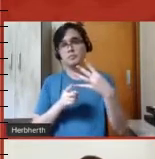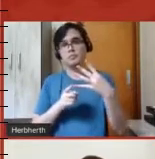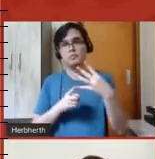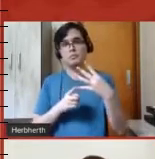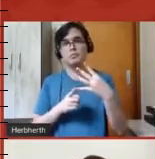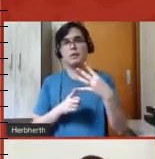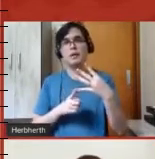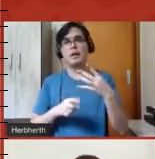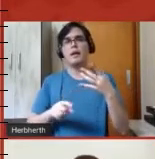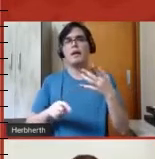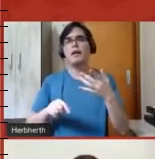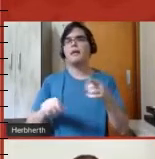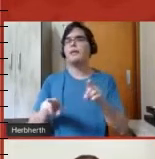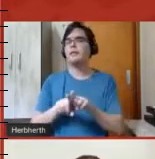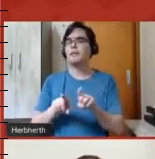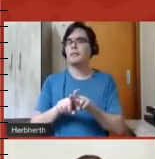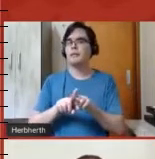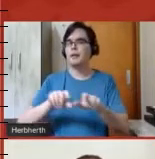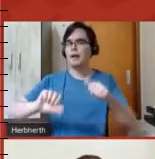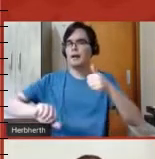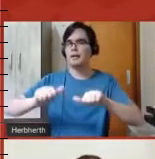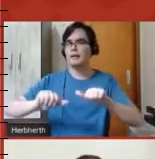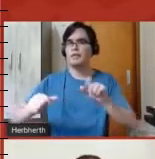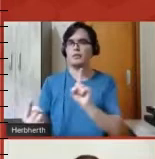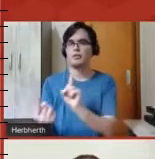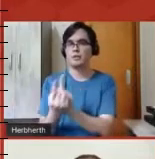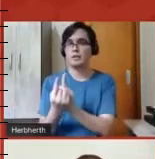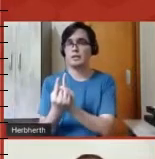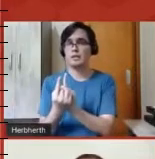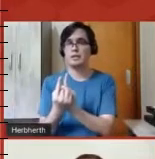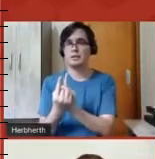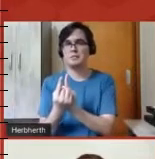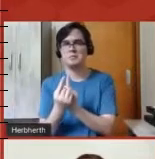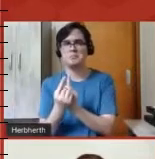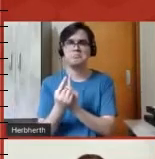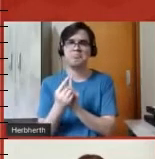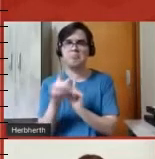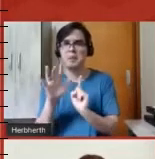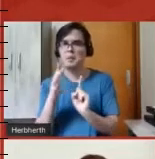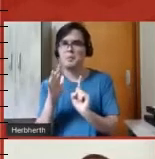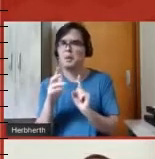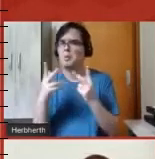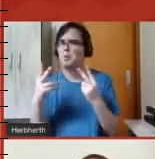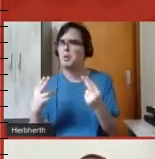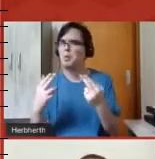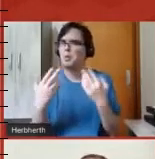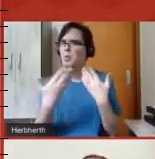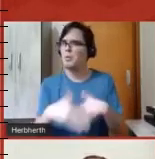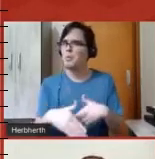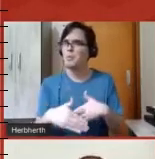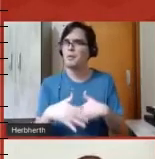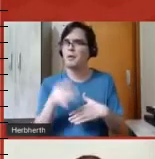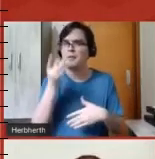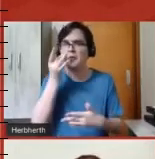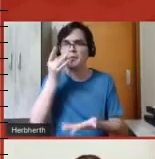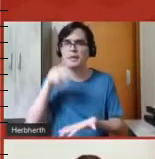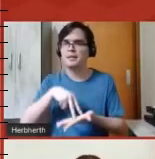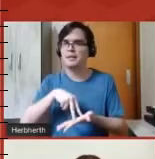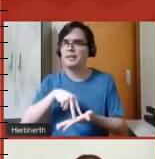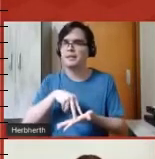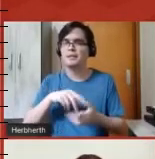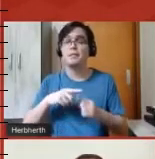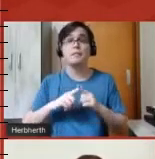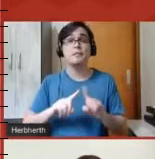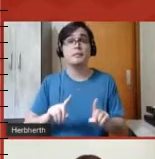Seriam mais ou menos o equivalente às provas presenciais que a gente aplicava, mas que aconteciam dentro do